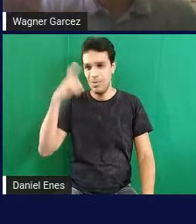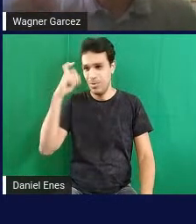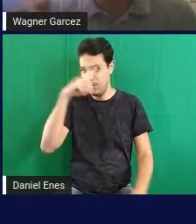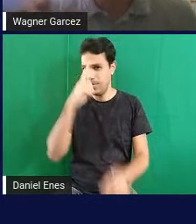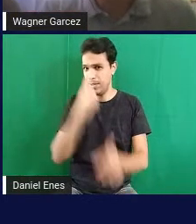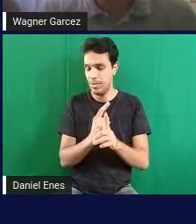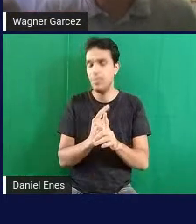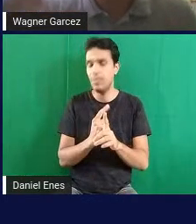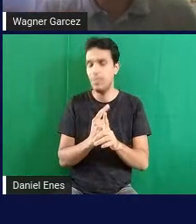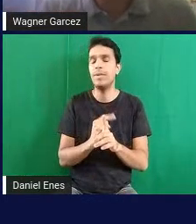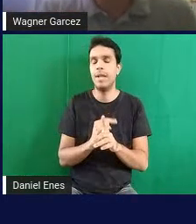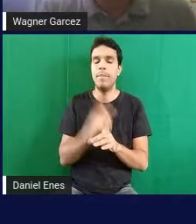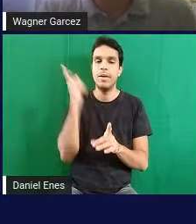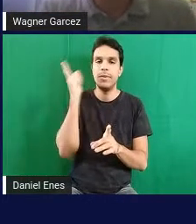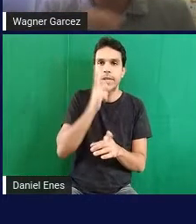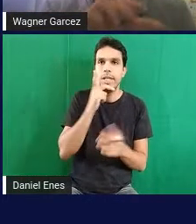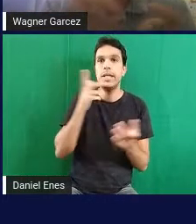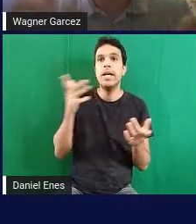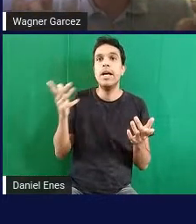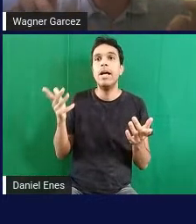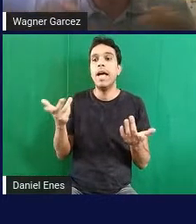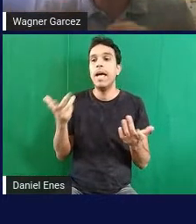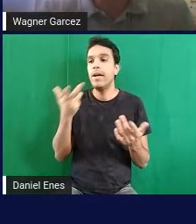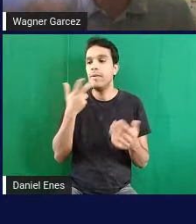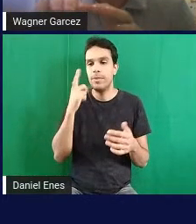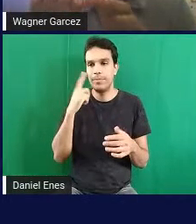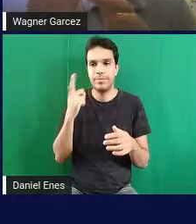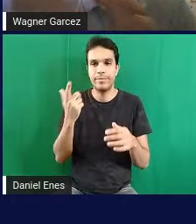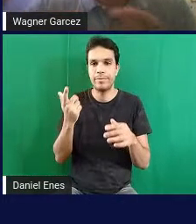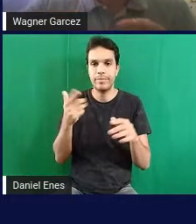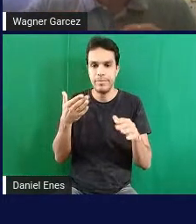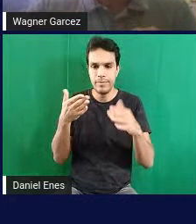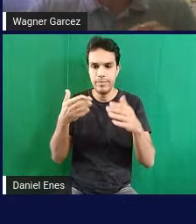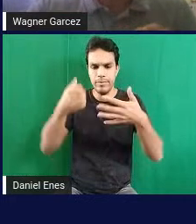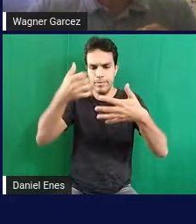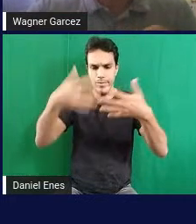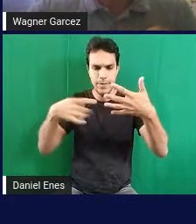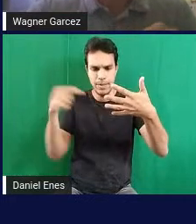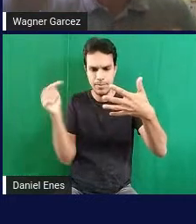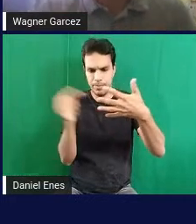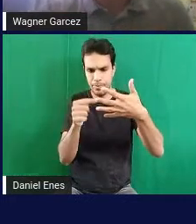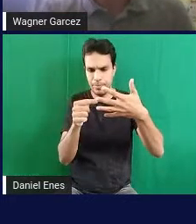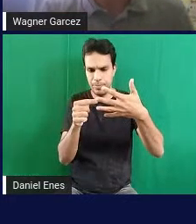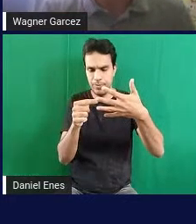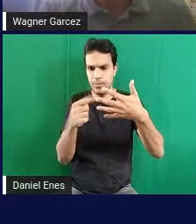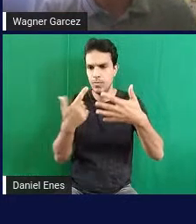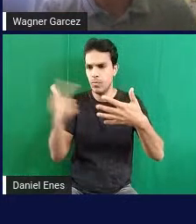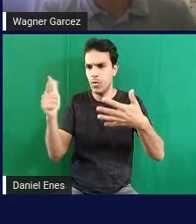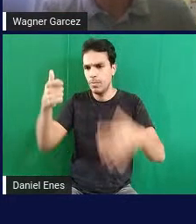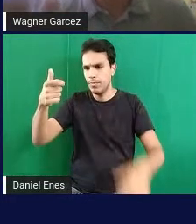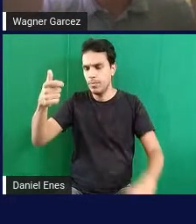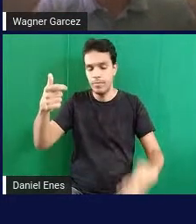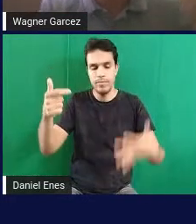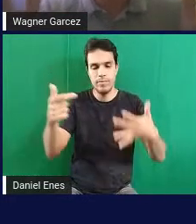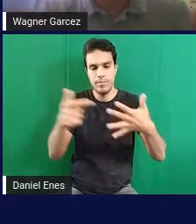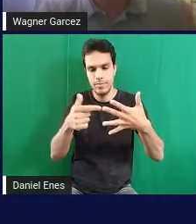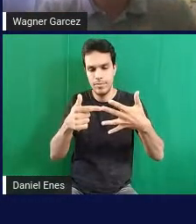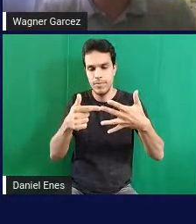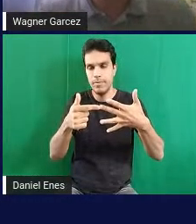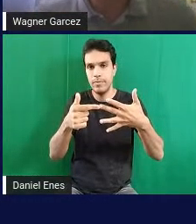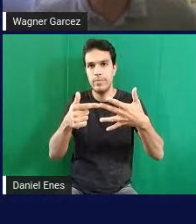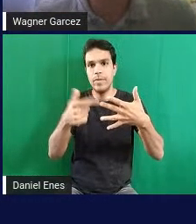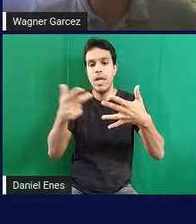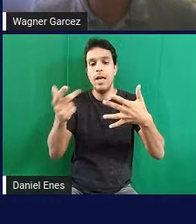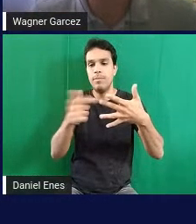em tamanho não sei por que é tamanho, você vai em tamanho e lá vai estar assim, texto alternativo. Ali você vai fazer a